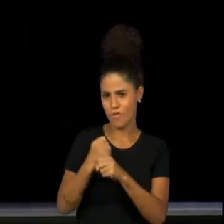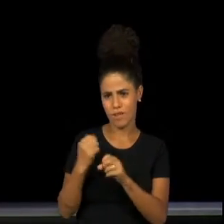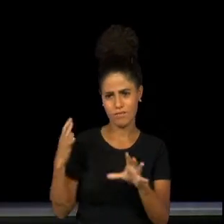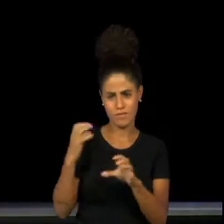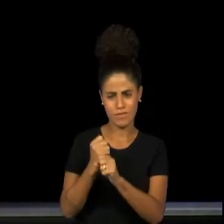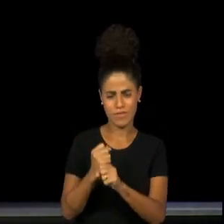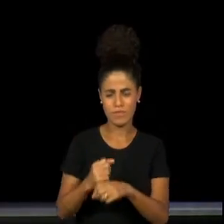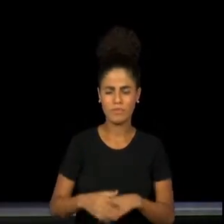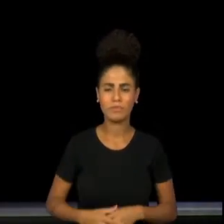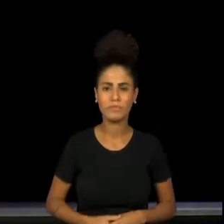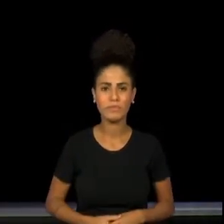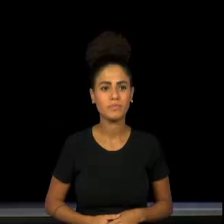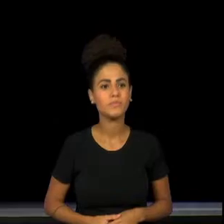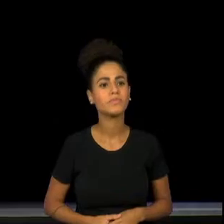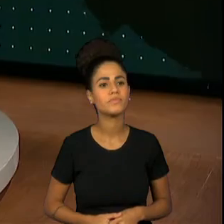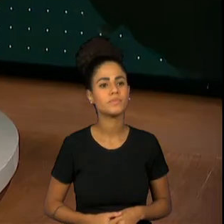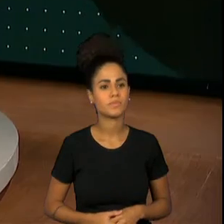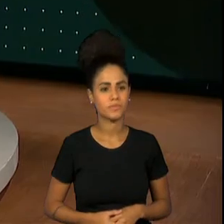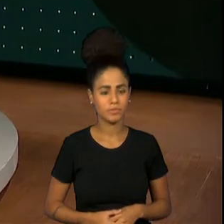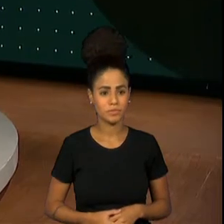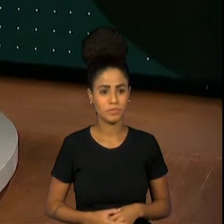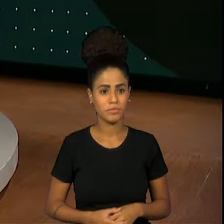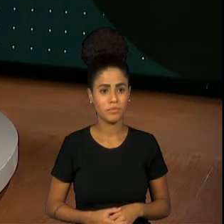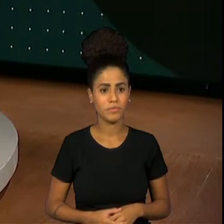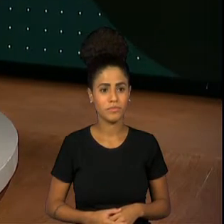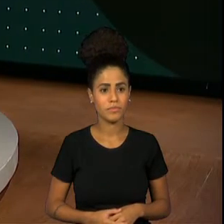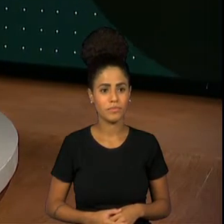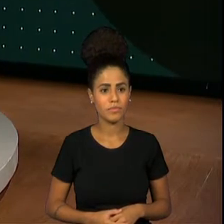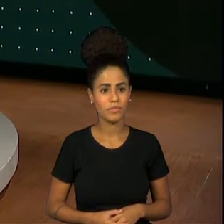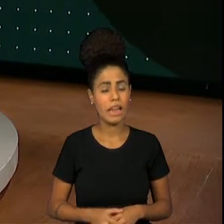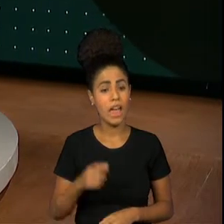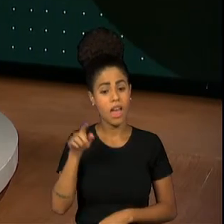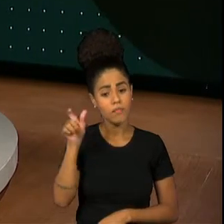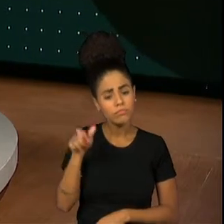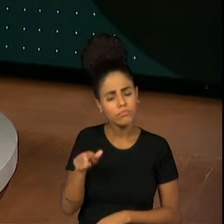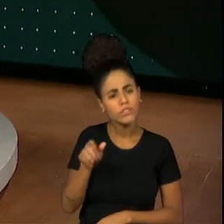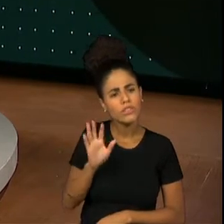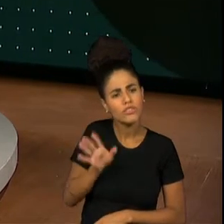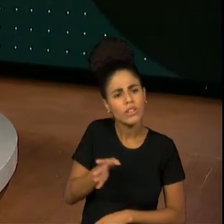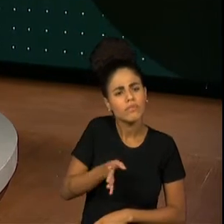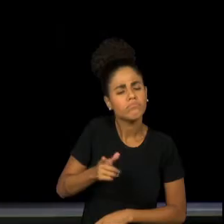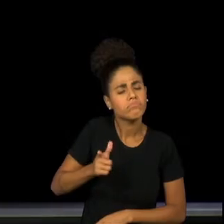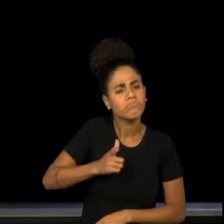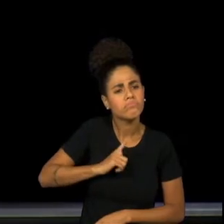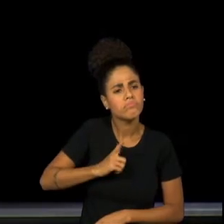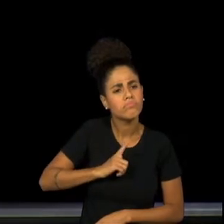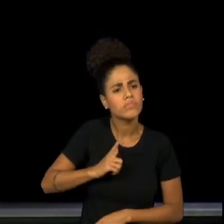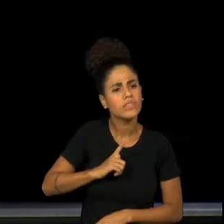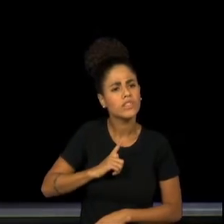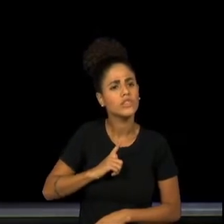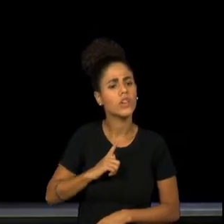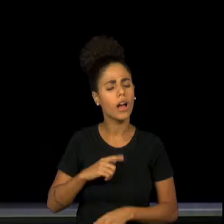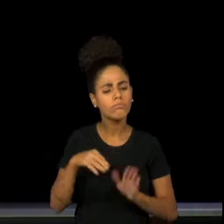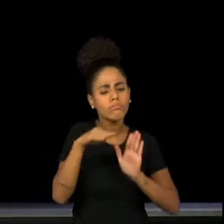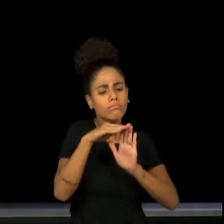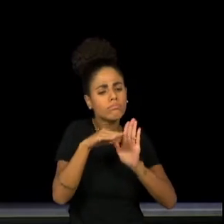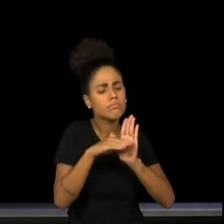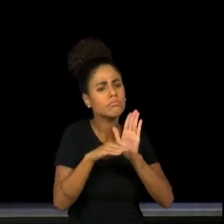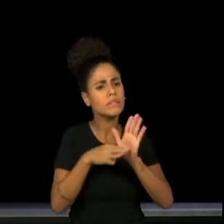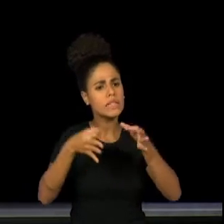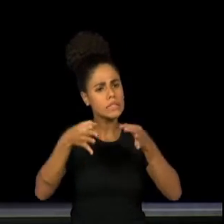irracível e genial o Antunes Filho, ele já tinha nessa época um método de trabalho